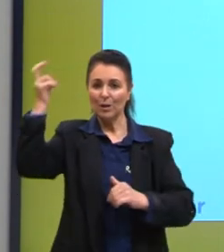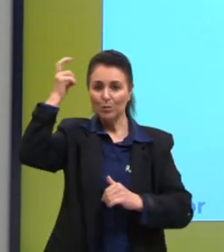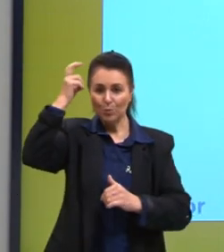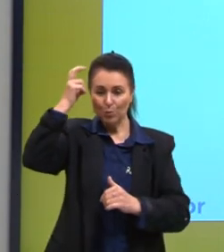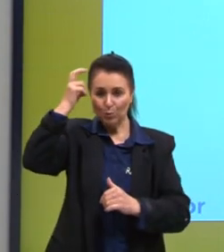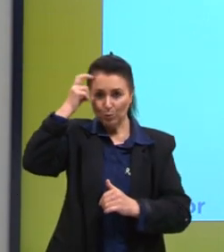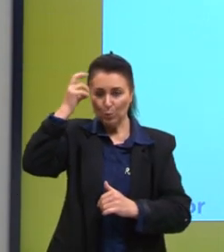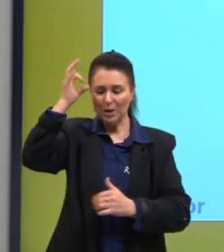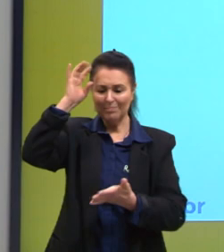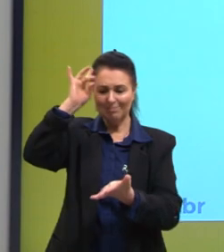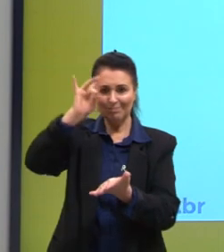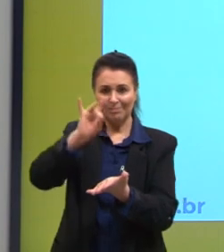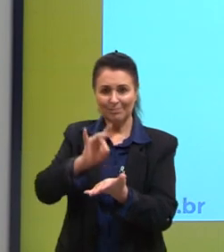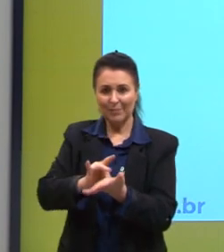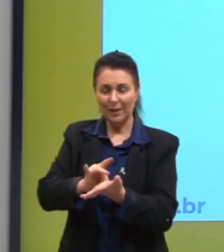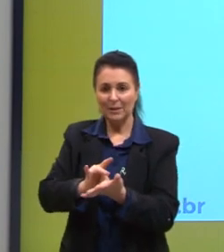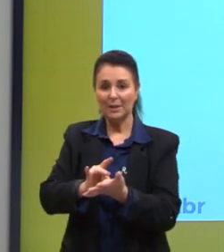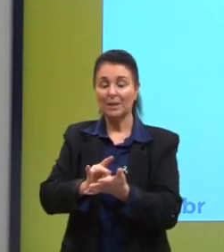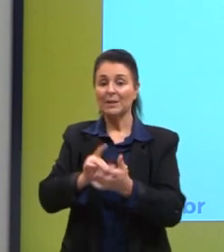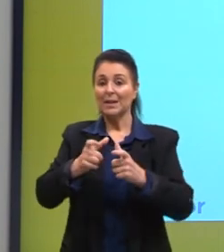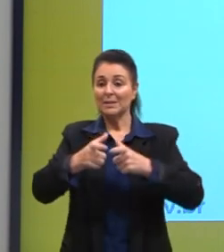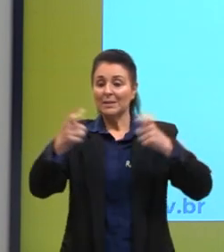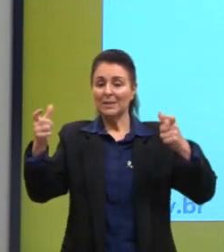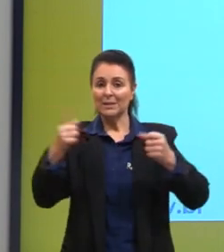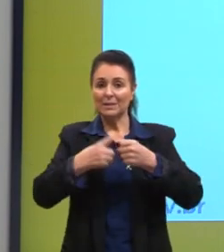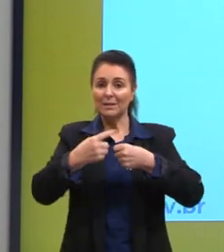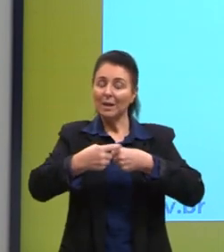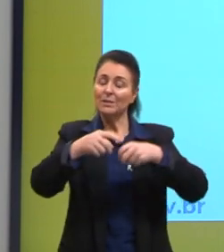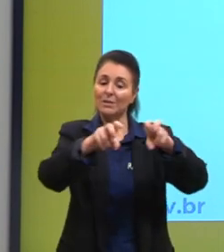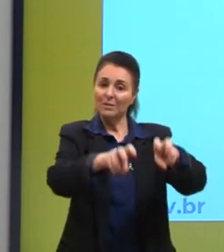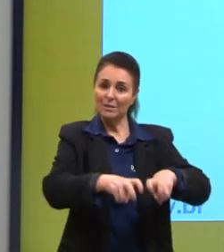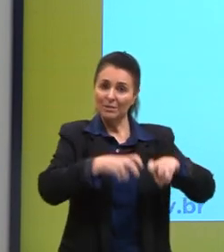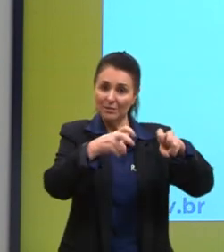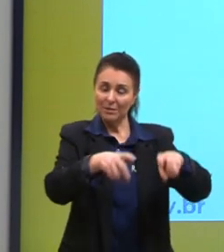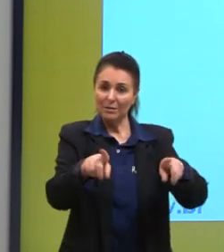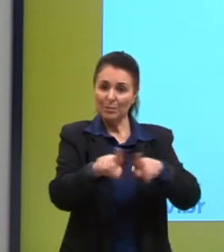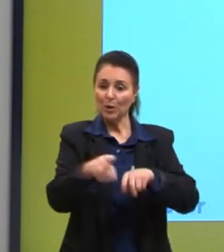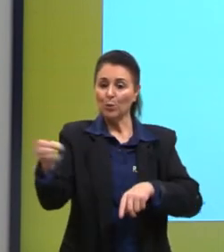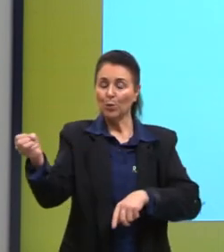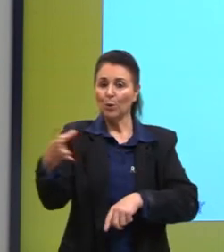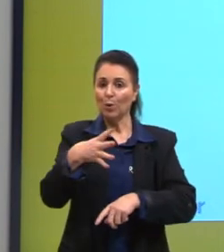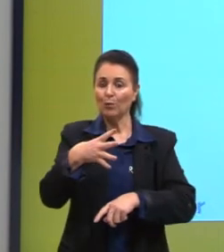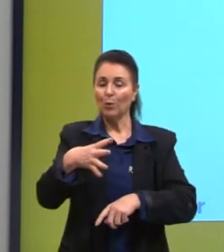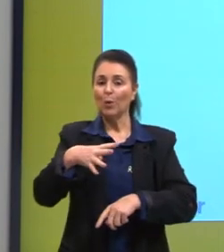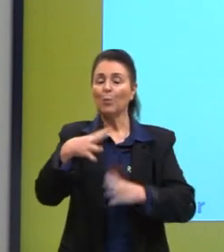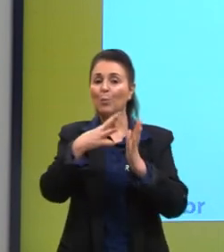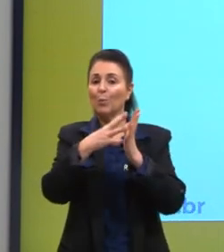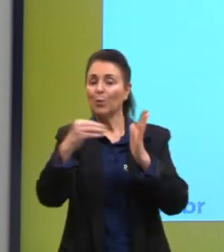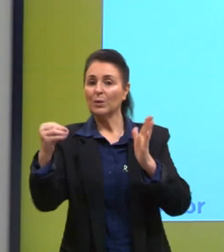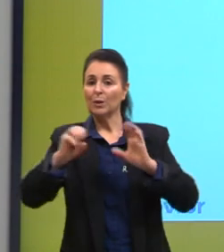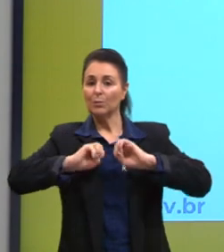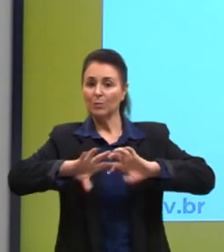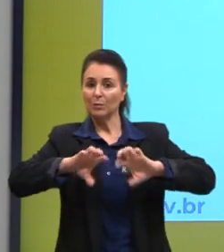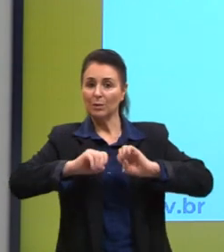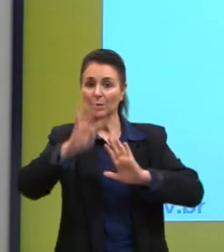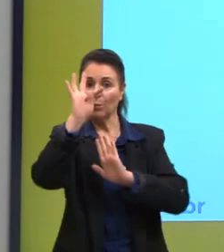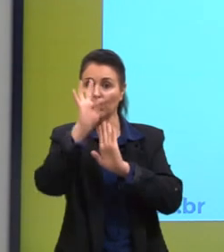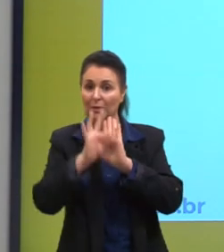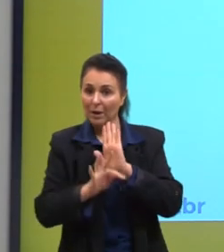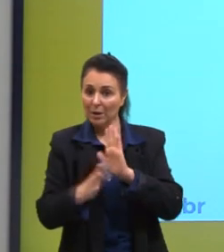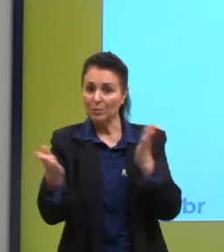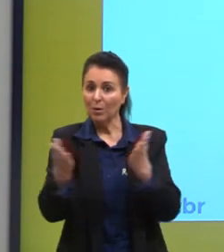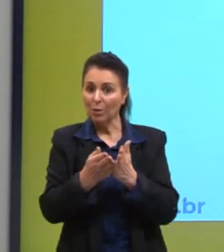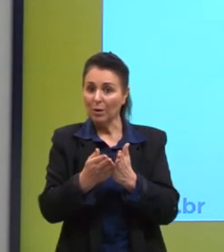interior dos grandes centros urbanos e das zonas rurais. Um novo modelo de educação. Com base no texto, vamos ver a